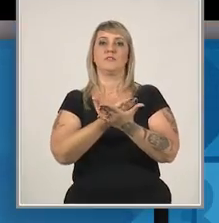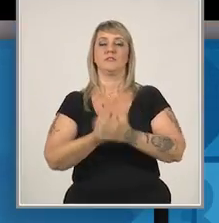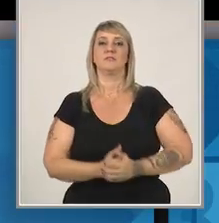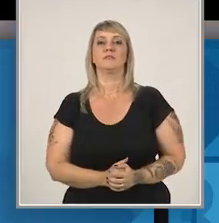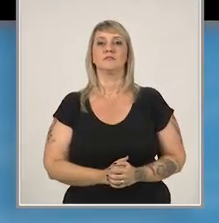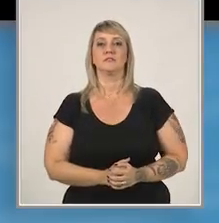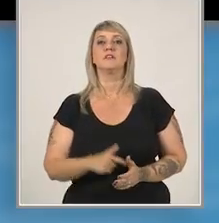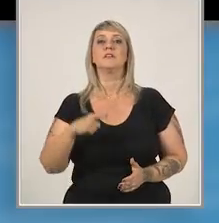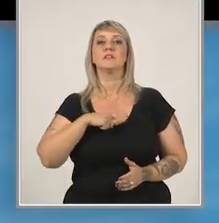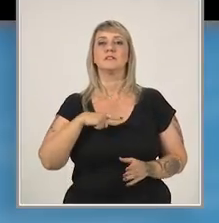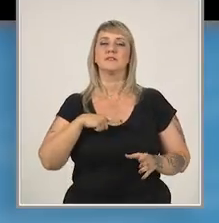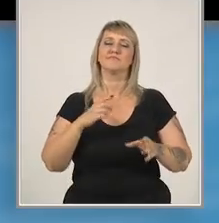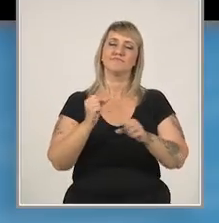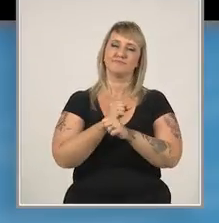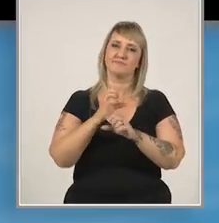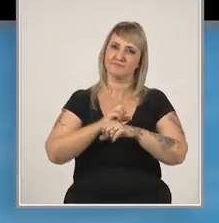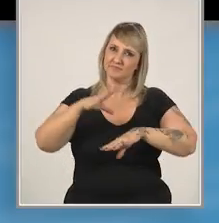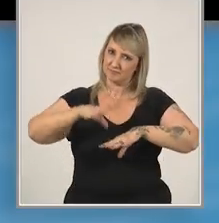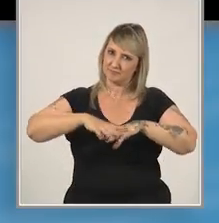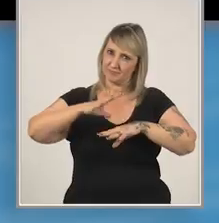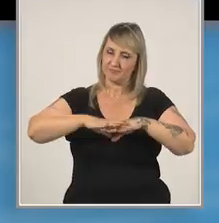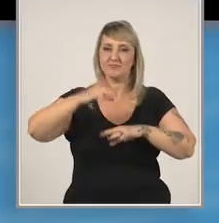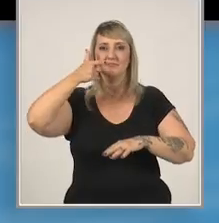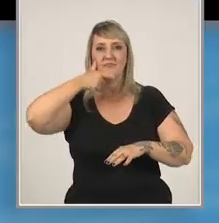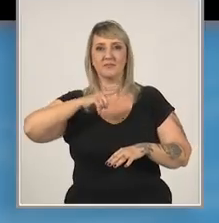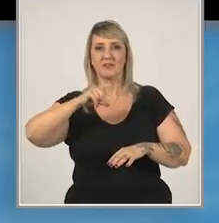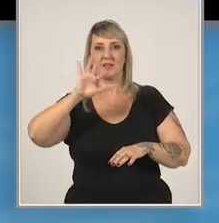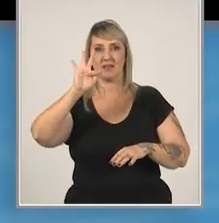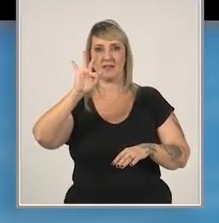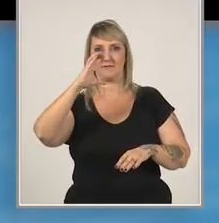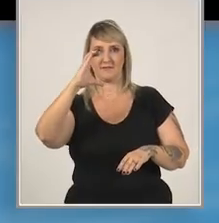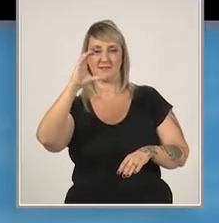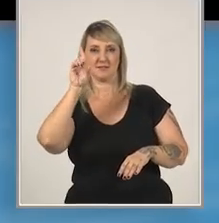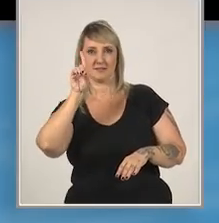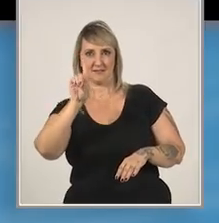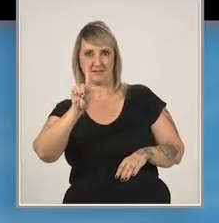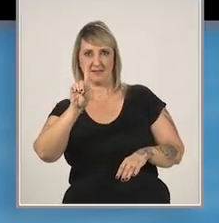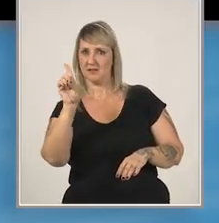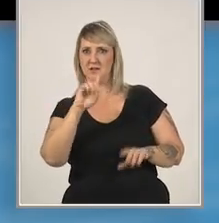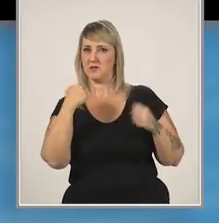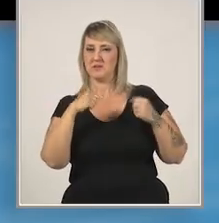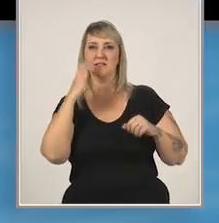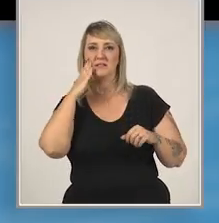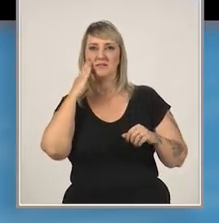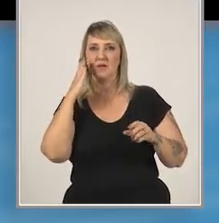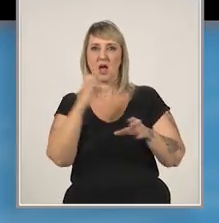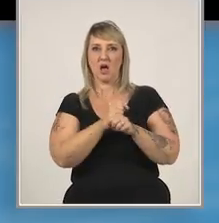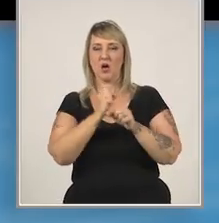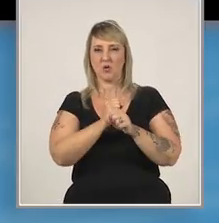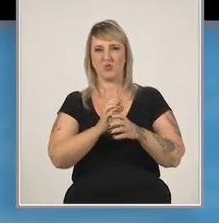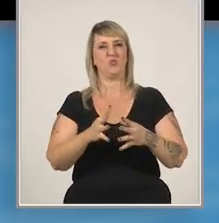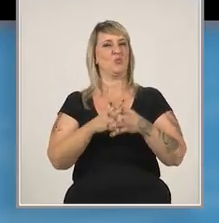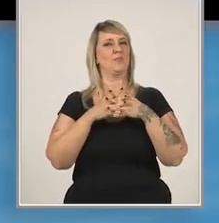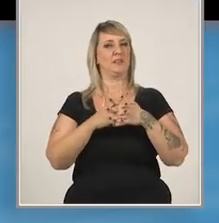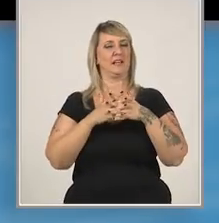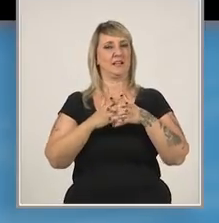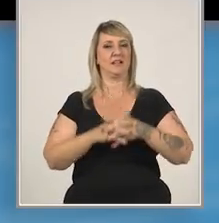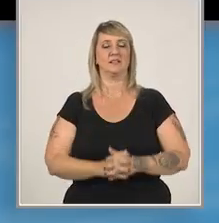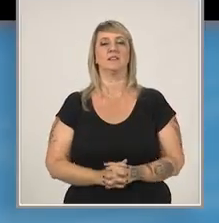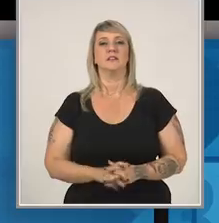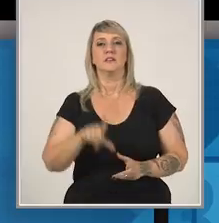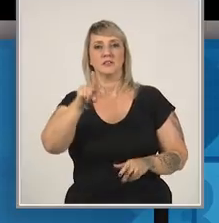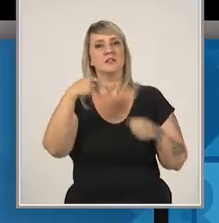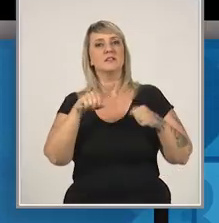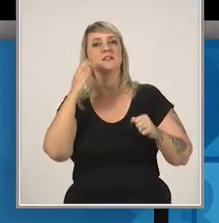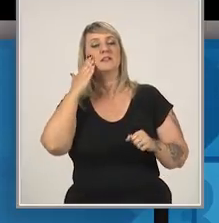confiável. Existem muitos cálculos matemáticos para chegar ao FCD e você não precisa saber fazer essas contas tão complicadas.